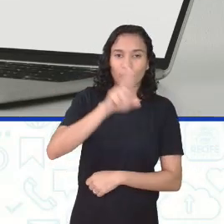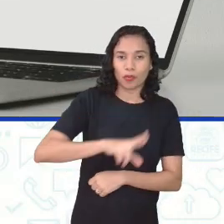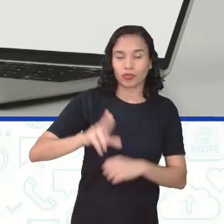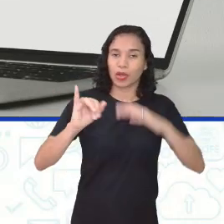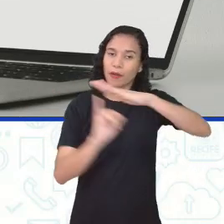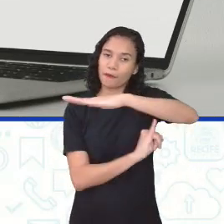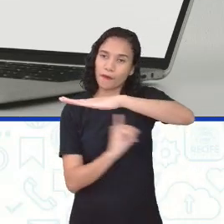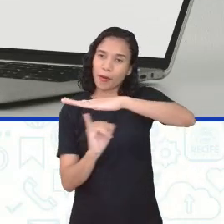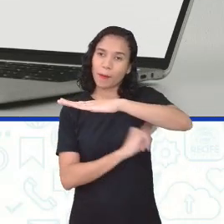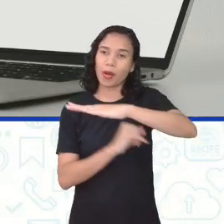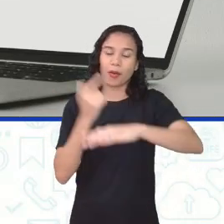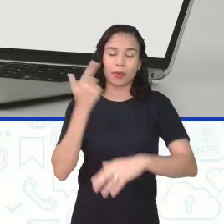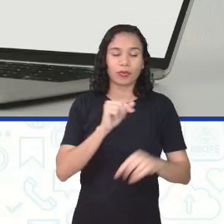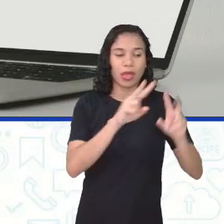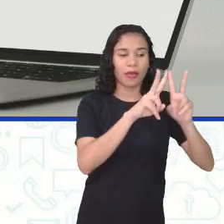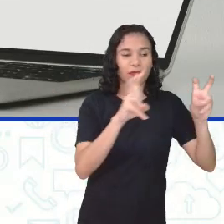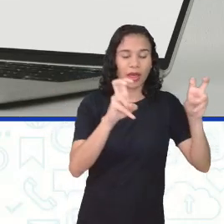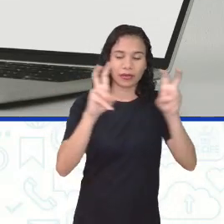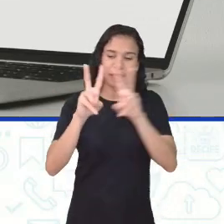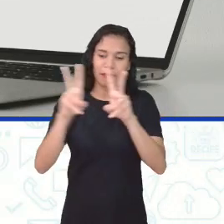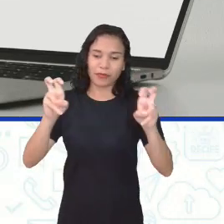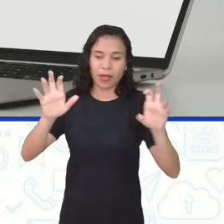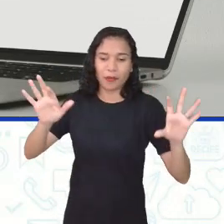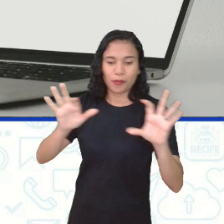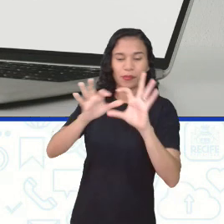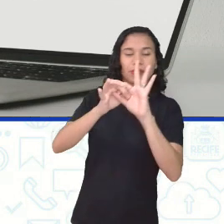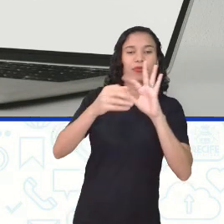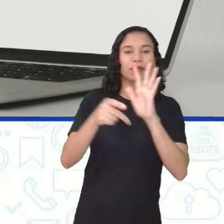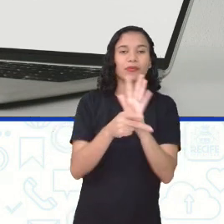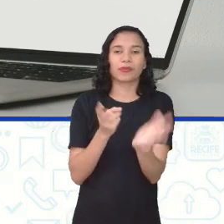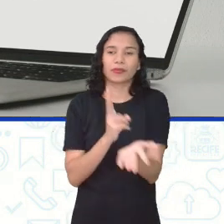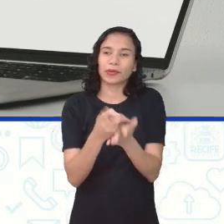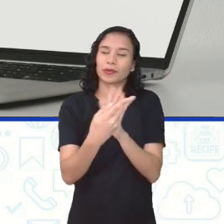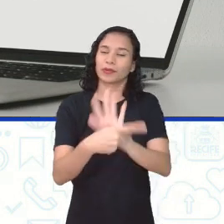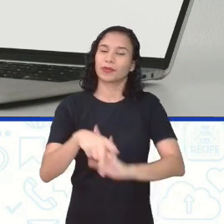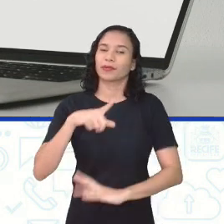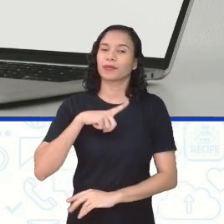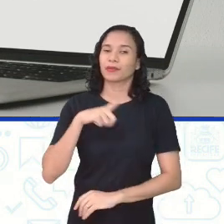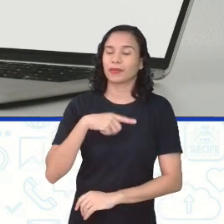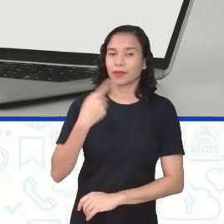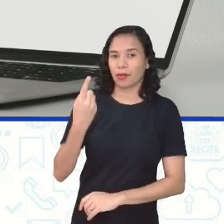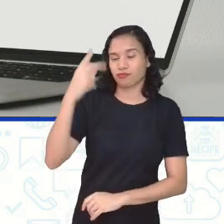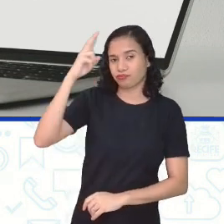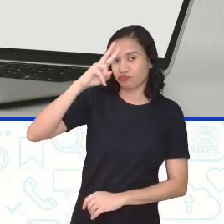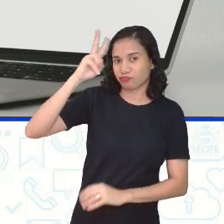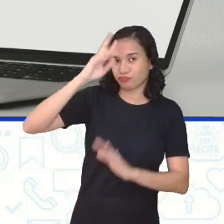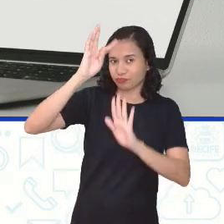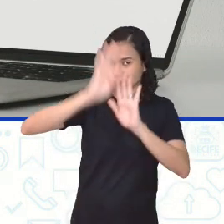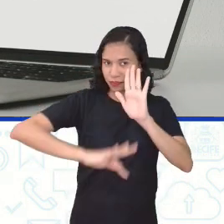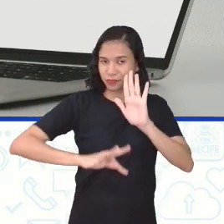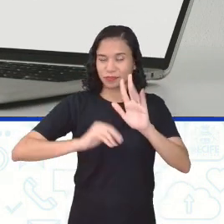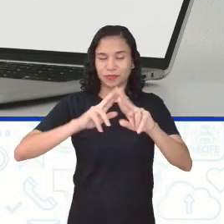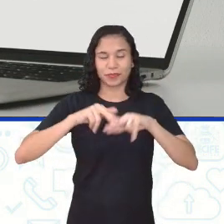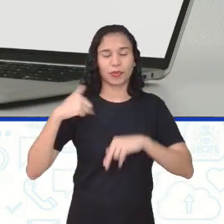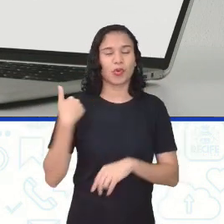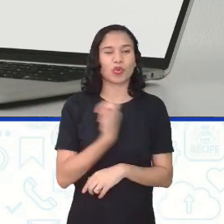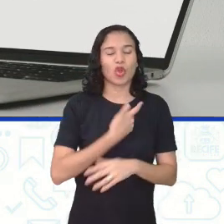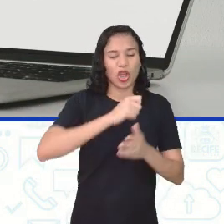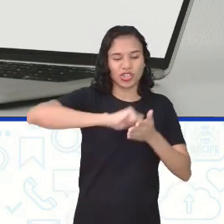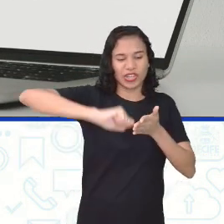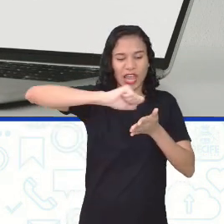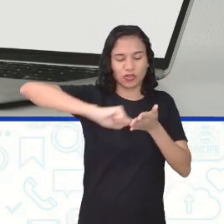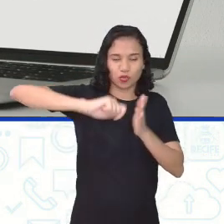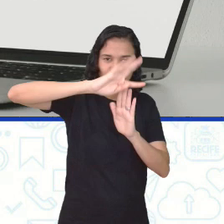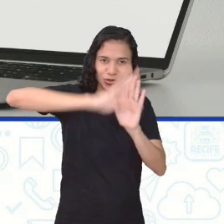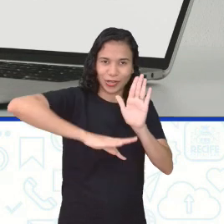informal para ligar uma frase à outra ou dar continuidade a uma história. Então, no escrito, a gente poderia trocar esse tipo